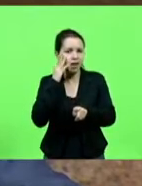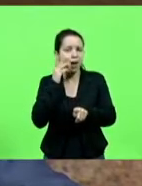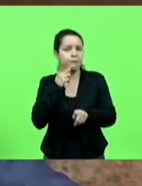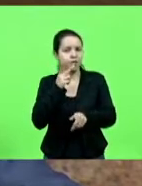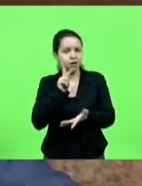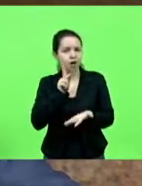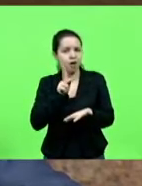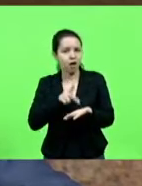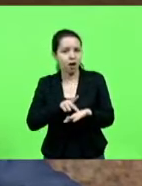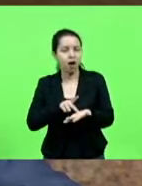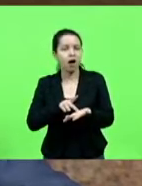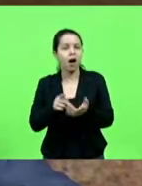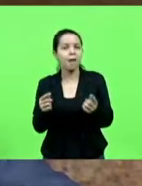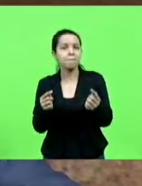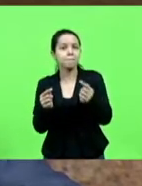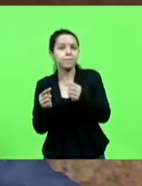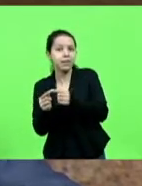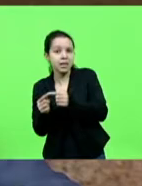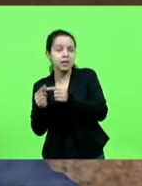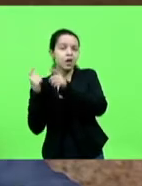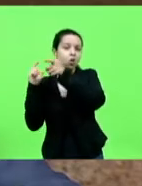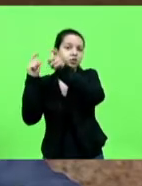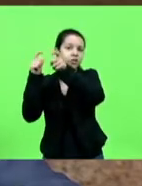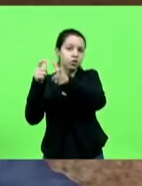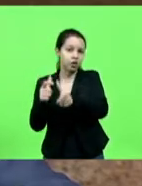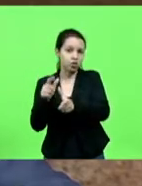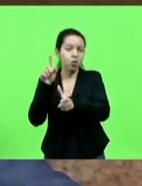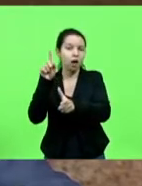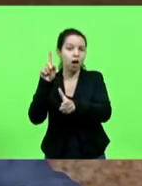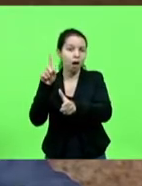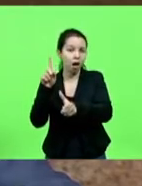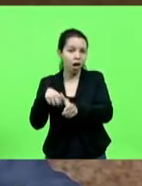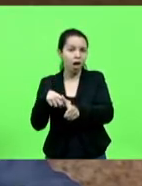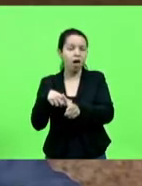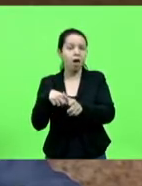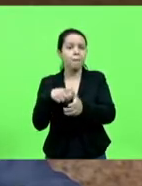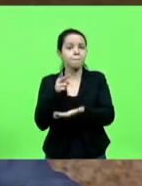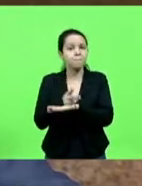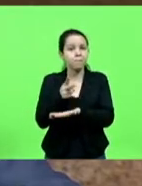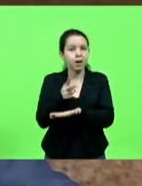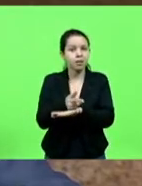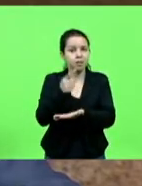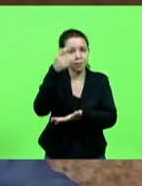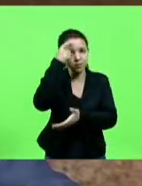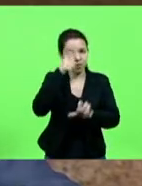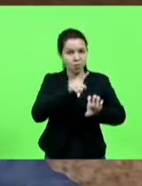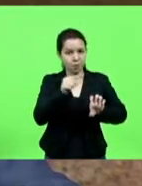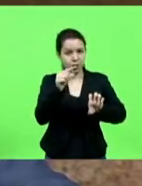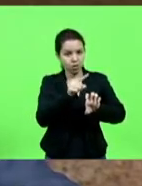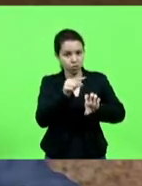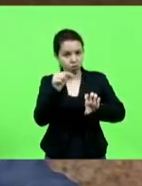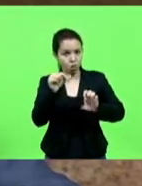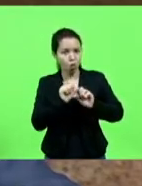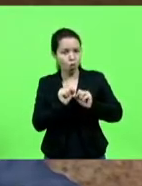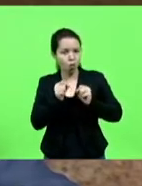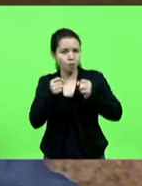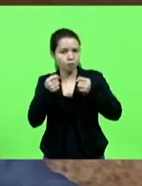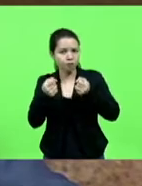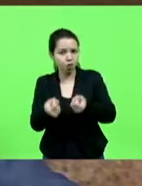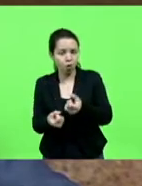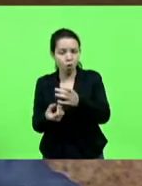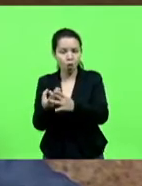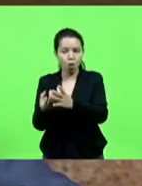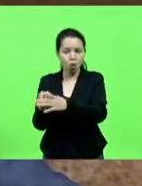é manter uma tradição catarinense do empreendedorismo e de se dedicar à criação de vagas de